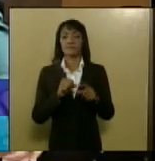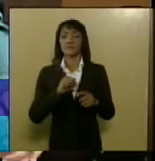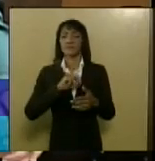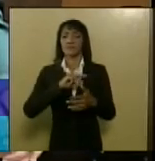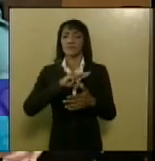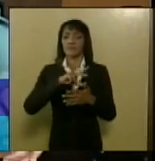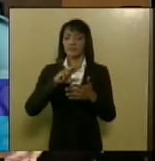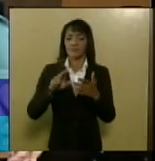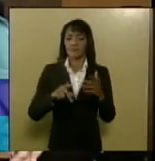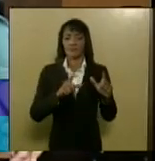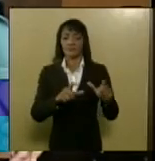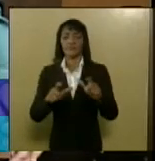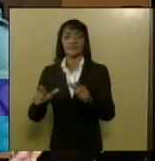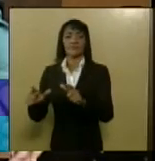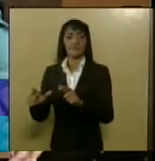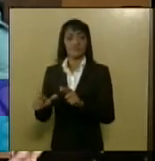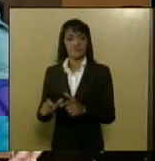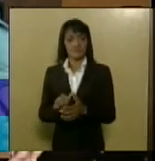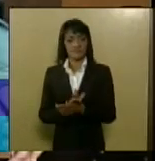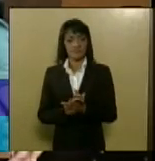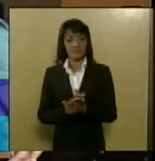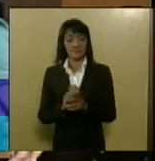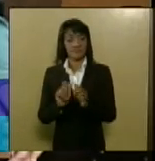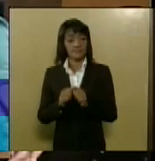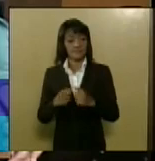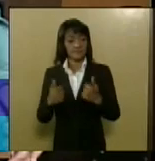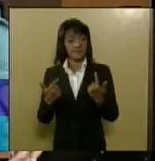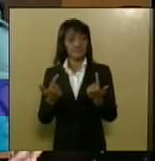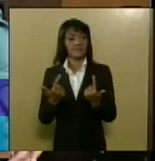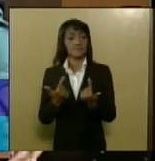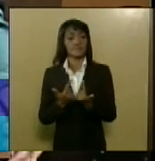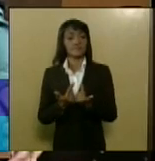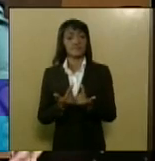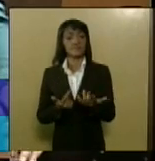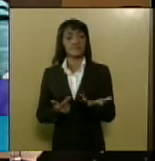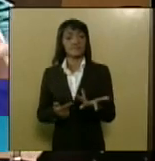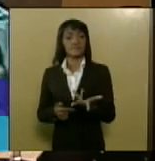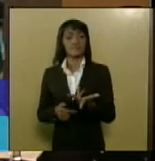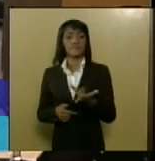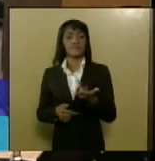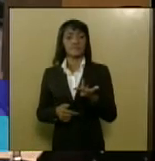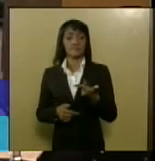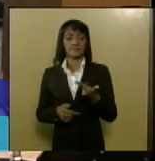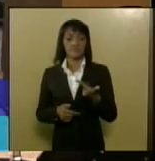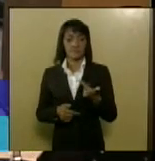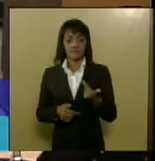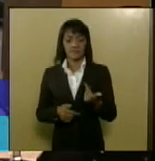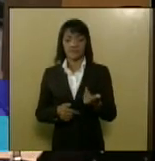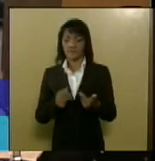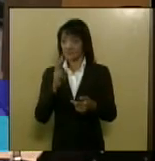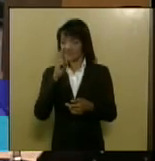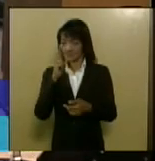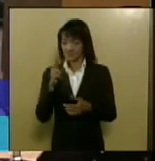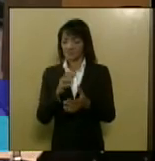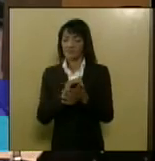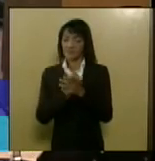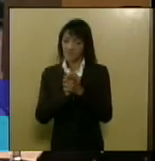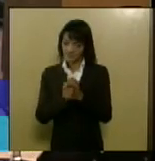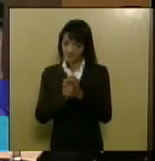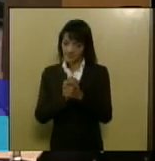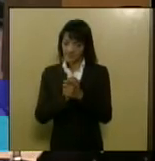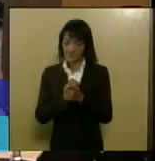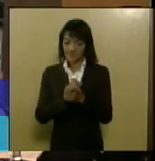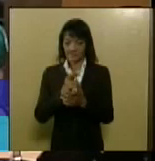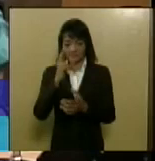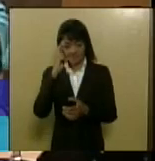espaços e na casa legislativa de forma assim muito veemente parabéns a vossa